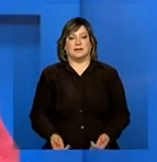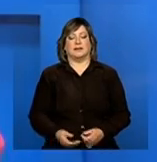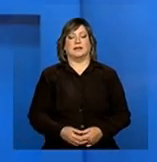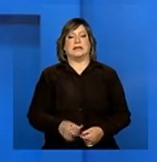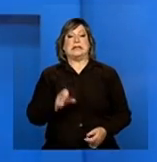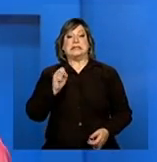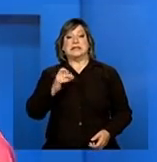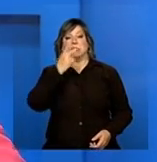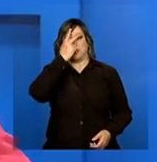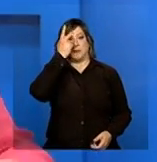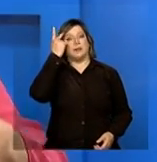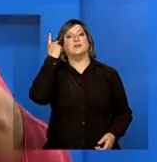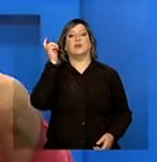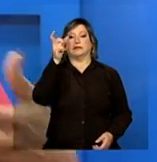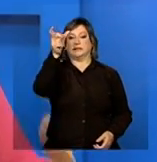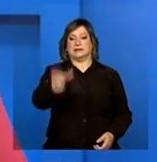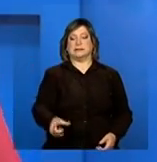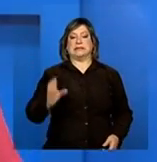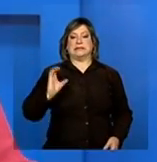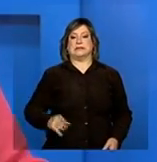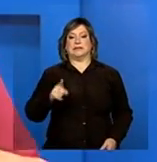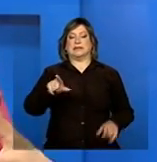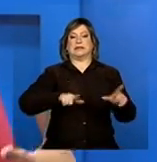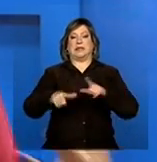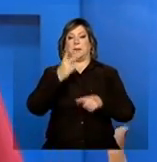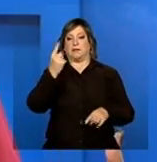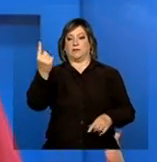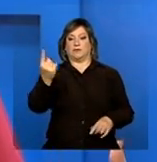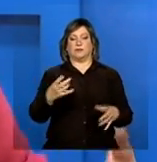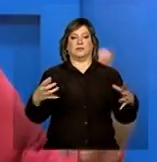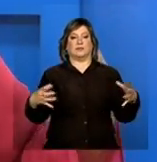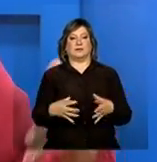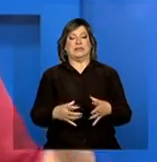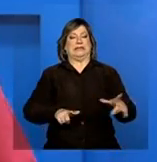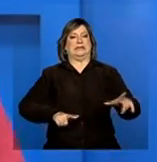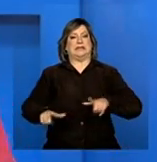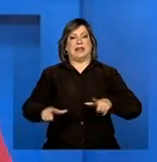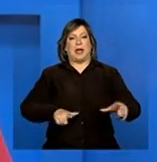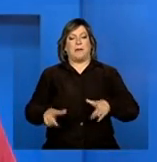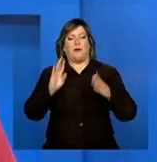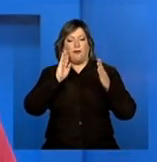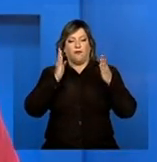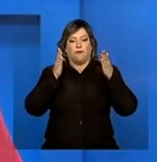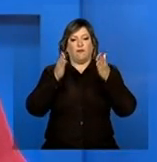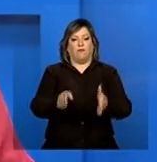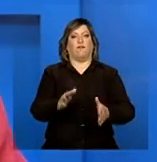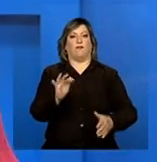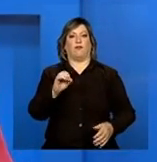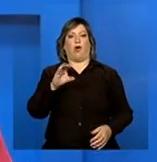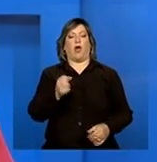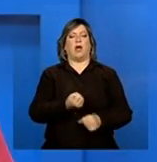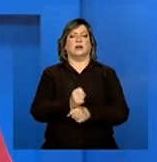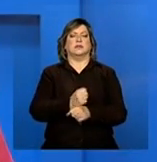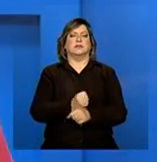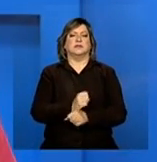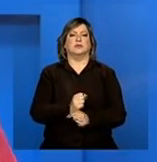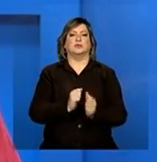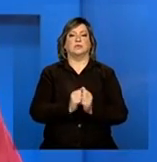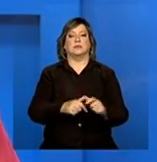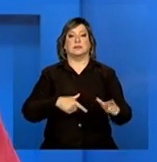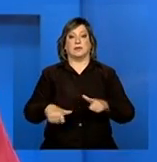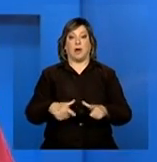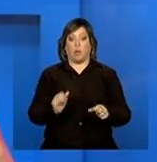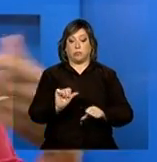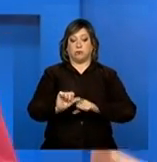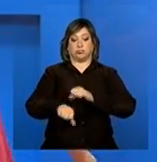Se essa pessoa, esse cidadão, esse trabalhador, essa equipe que tem todo um foco já há anos trabalhando juntos, poxa,